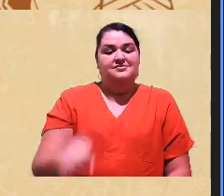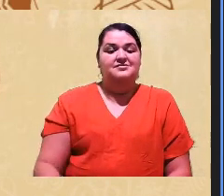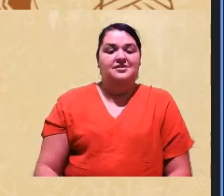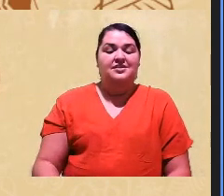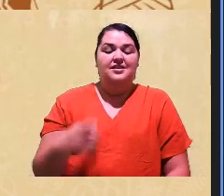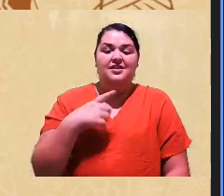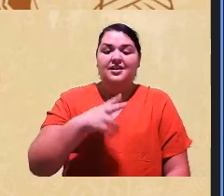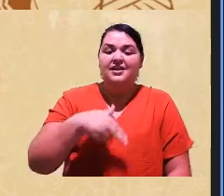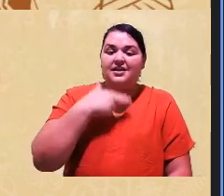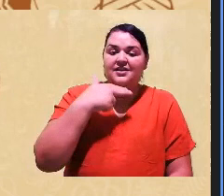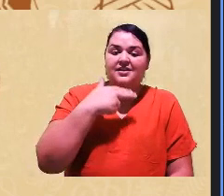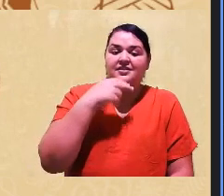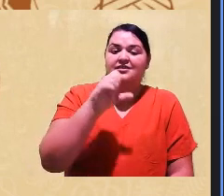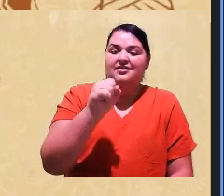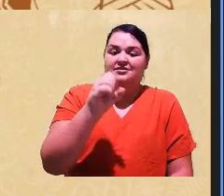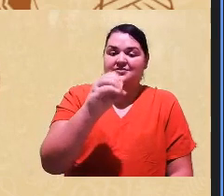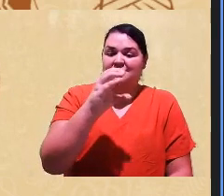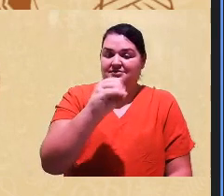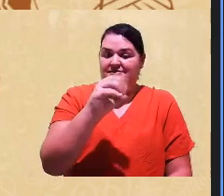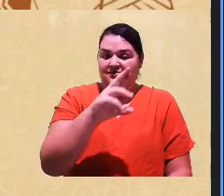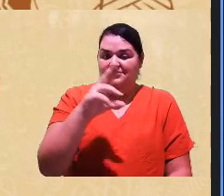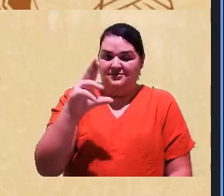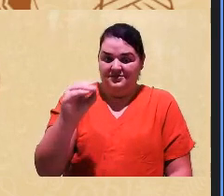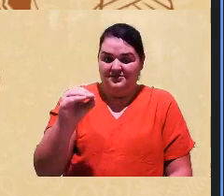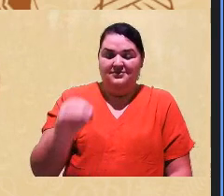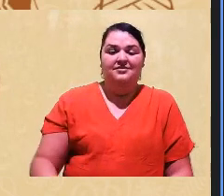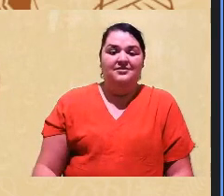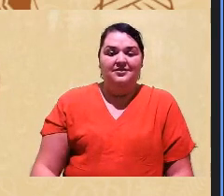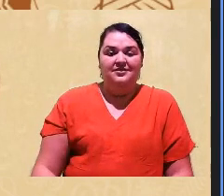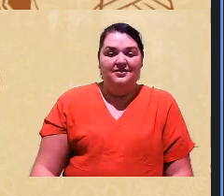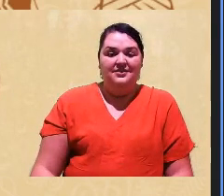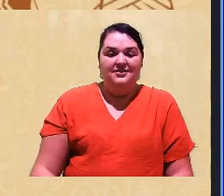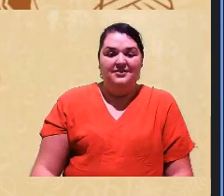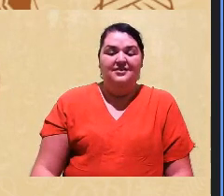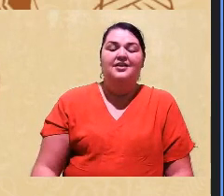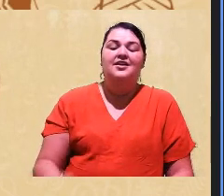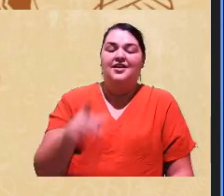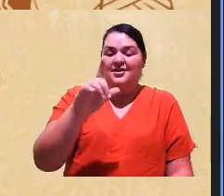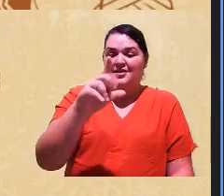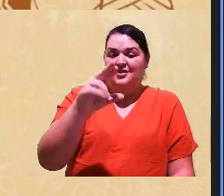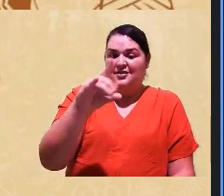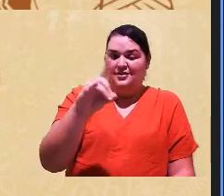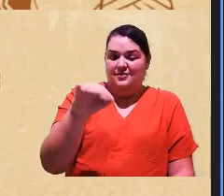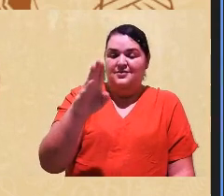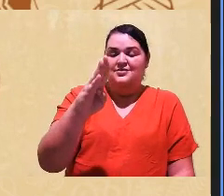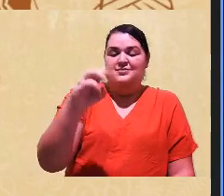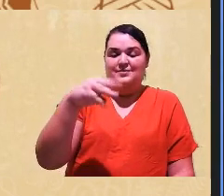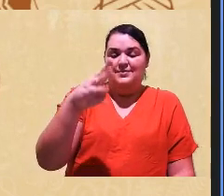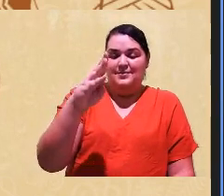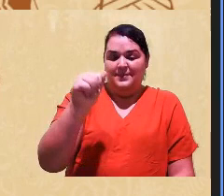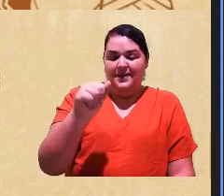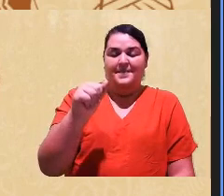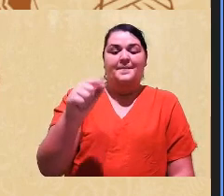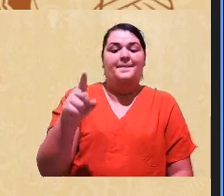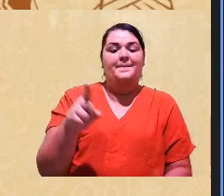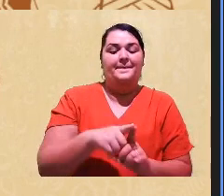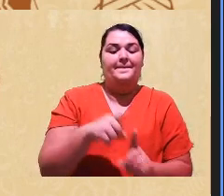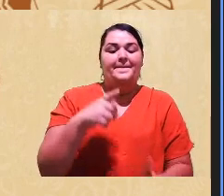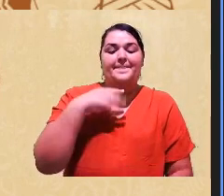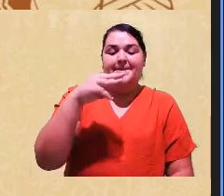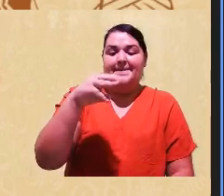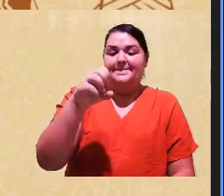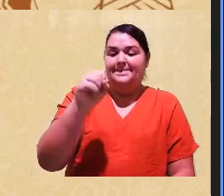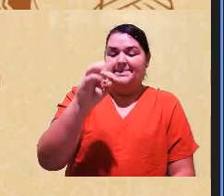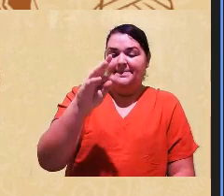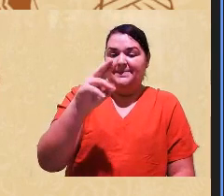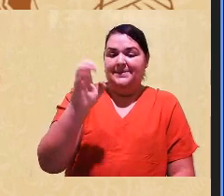Socorro Jurum e Luiz Zumbá e bisneta de Mestre Eduardo. Eu estou muito